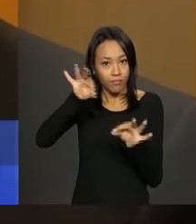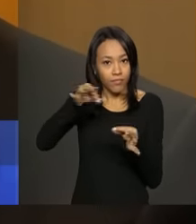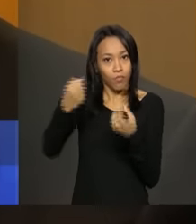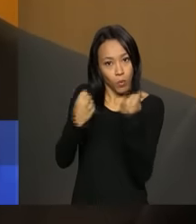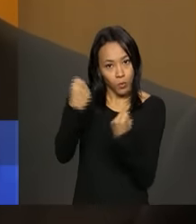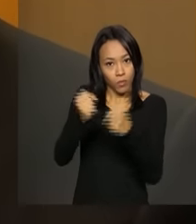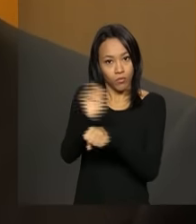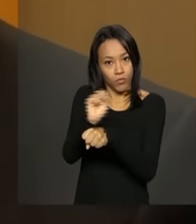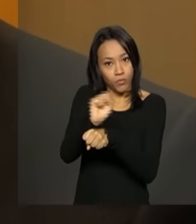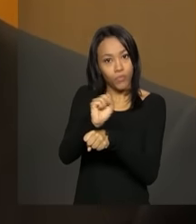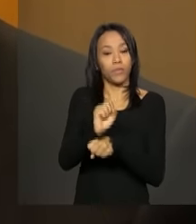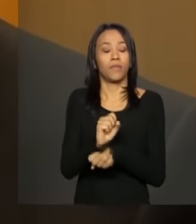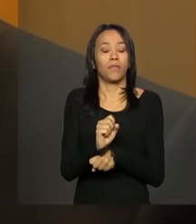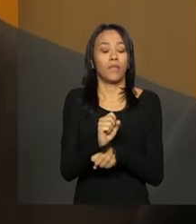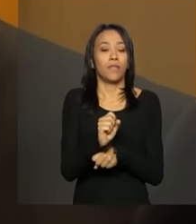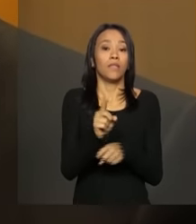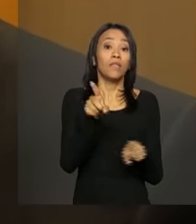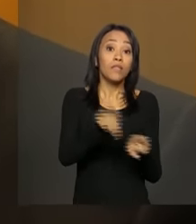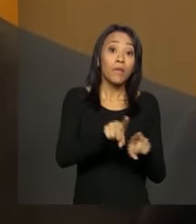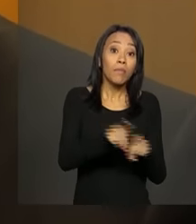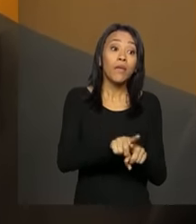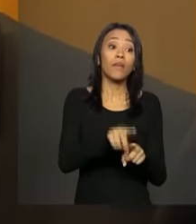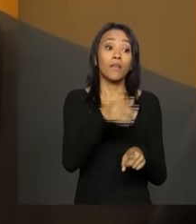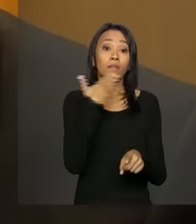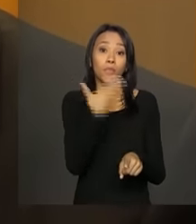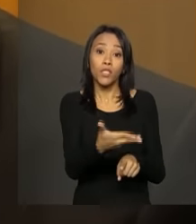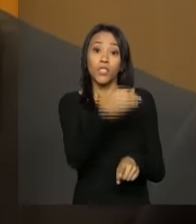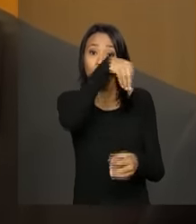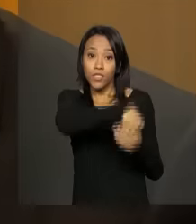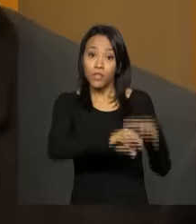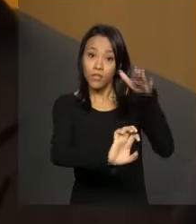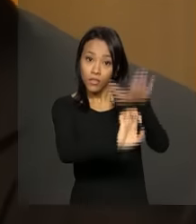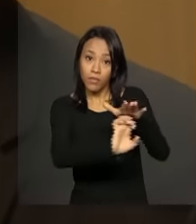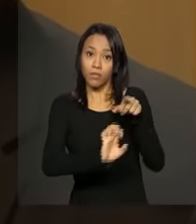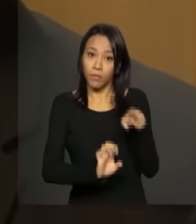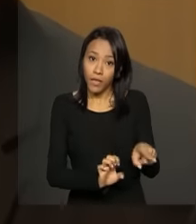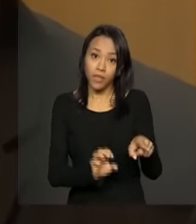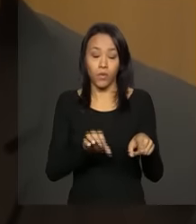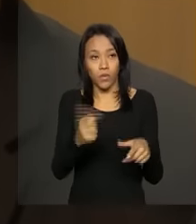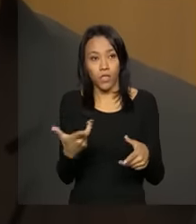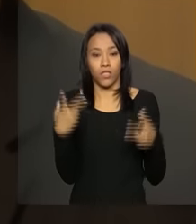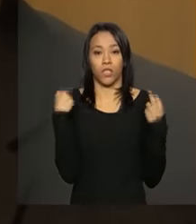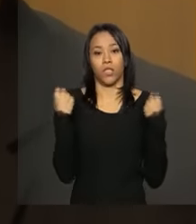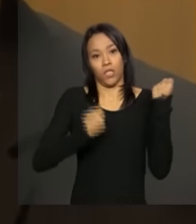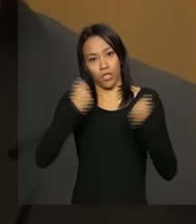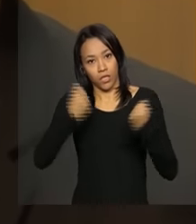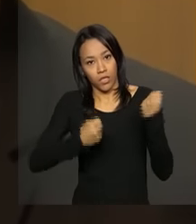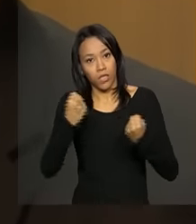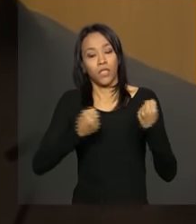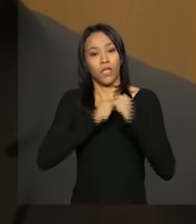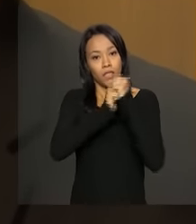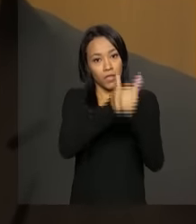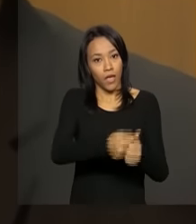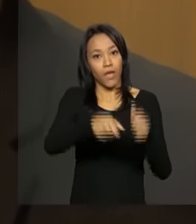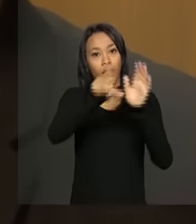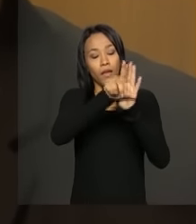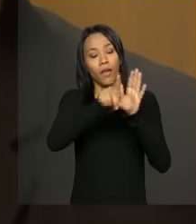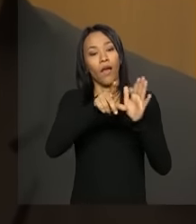nas empresas privadas, isto é, motoristas regidos pela CLT,